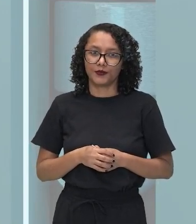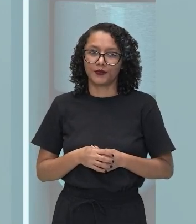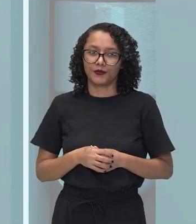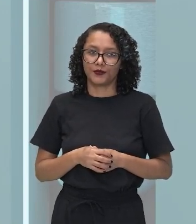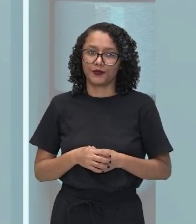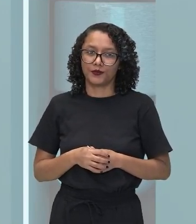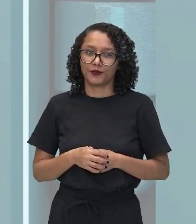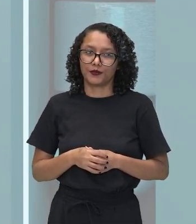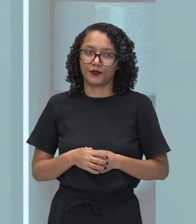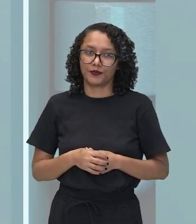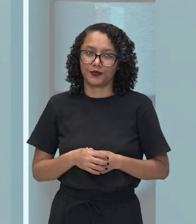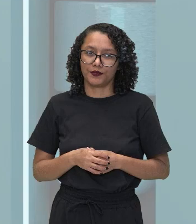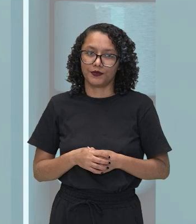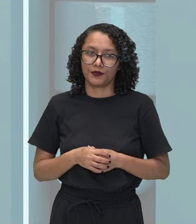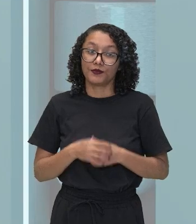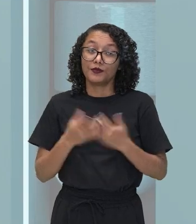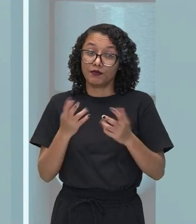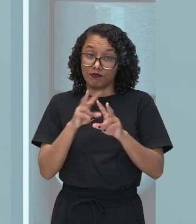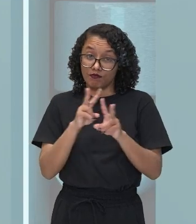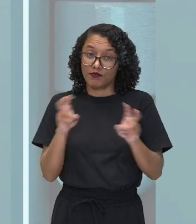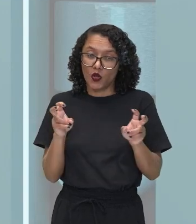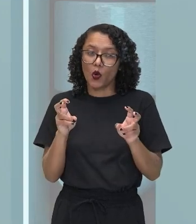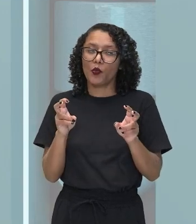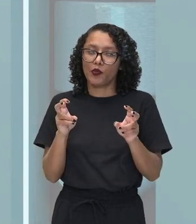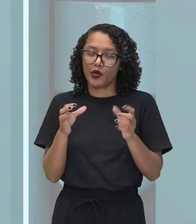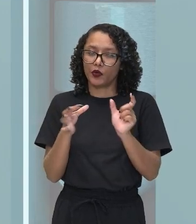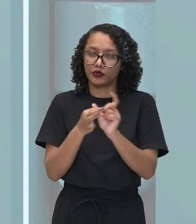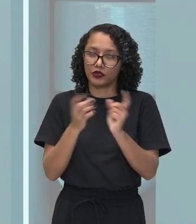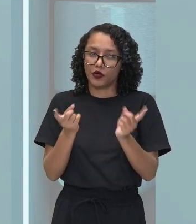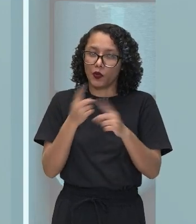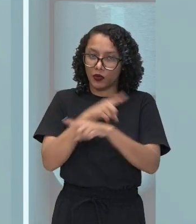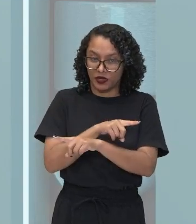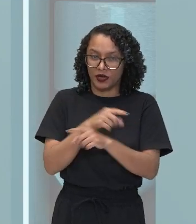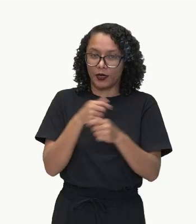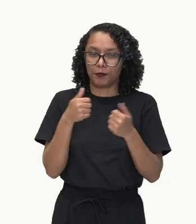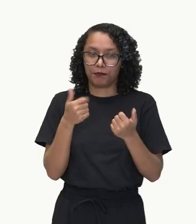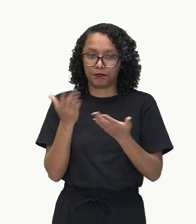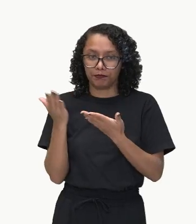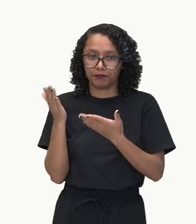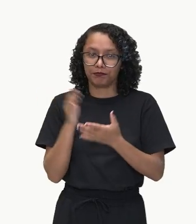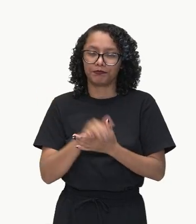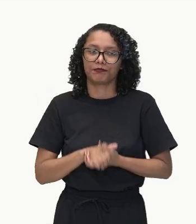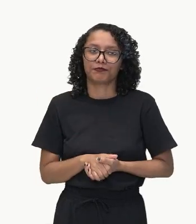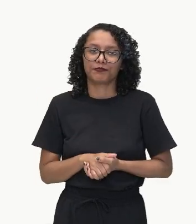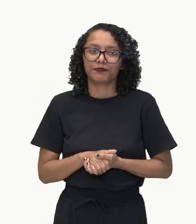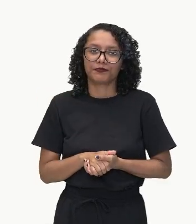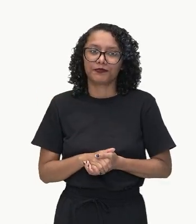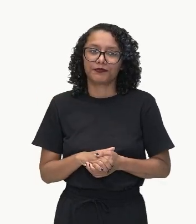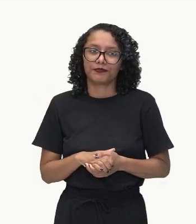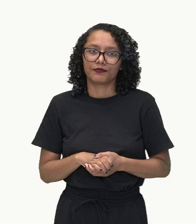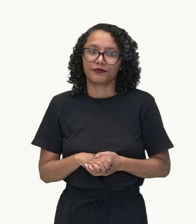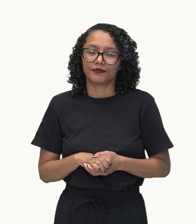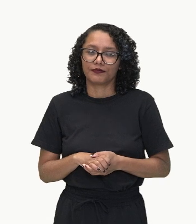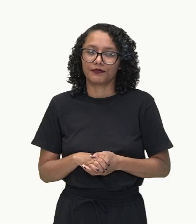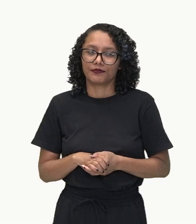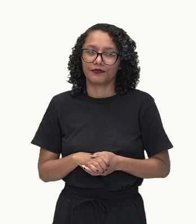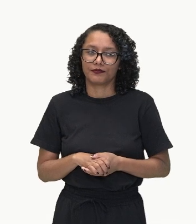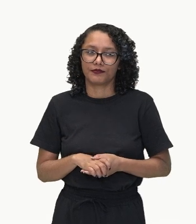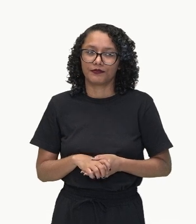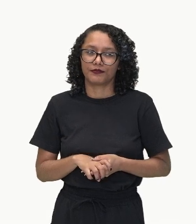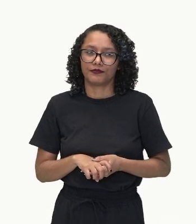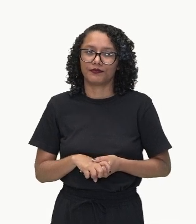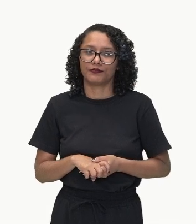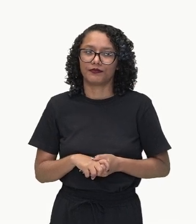ideias adversativas. Adversário, contrário, ideias opostas. Olha só. Temos aí. O